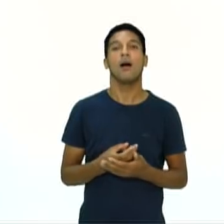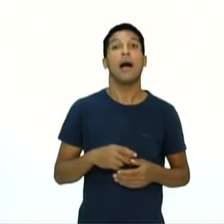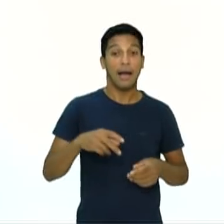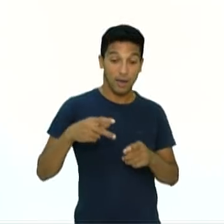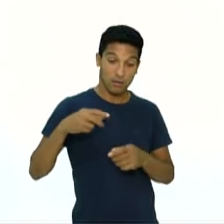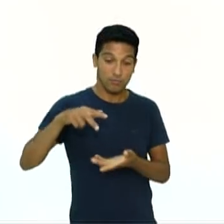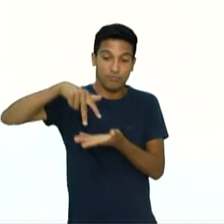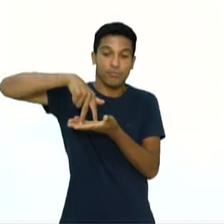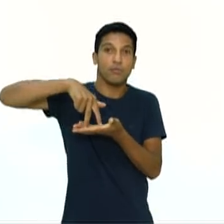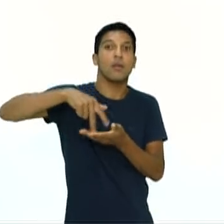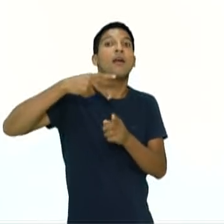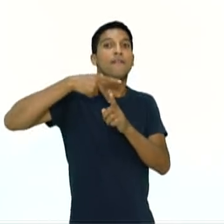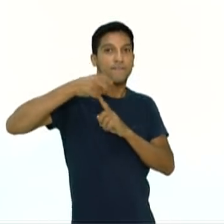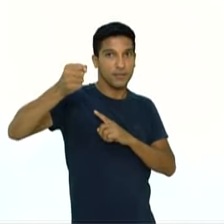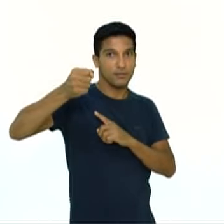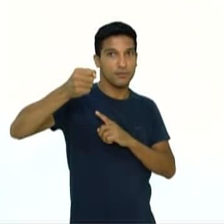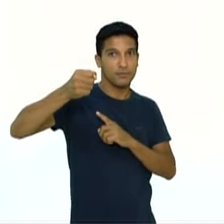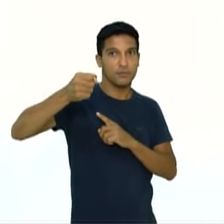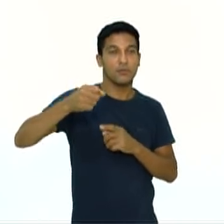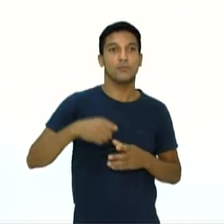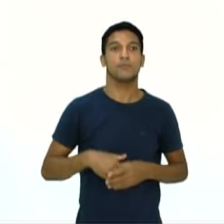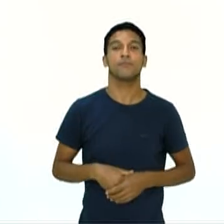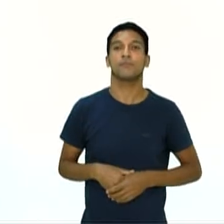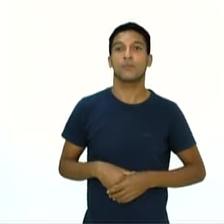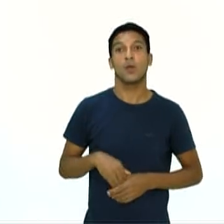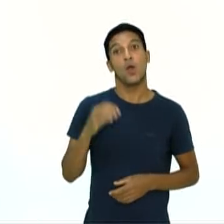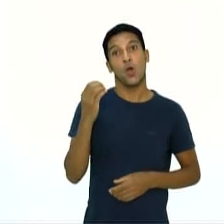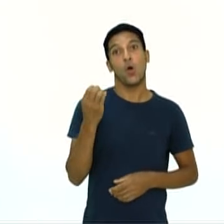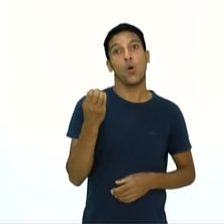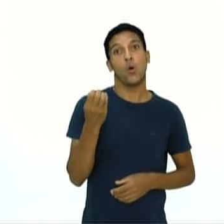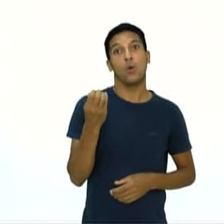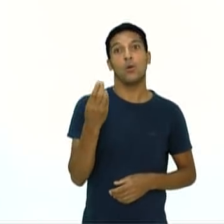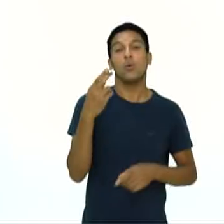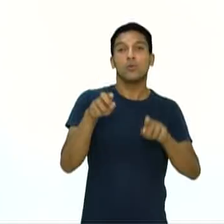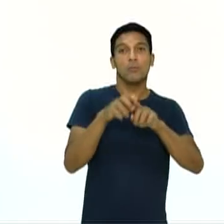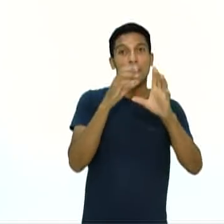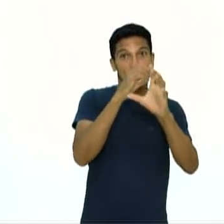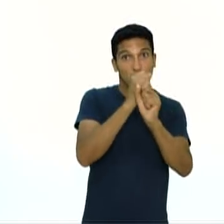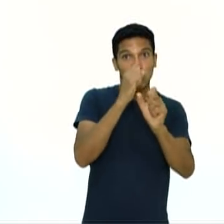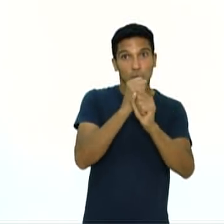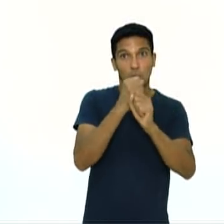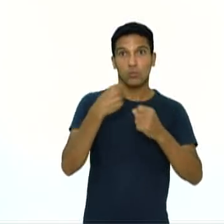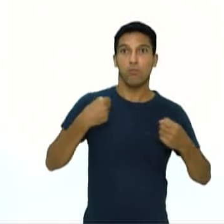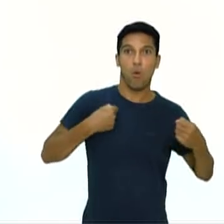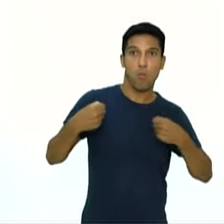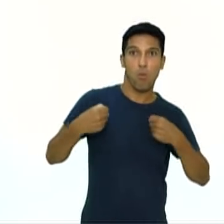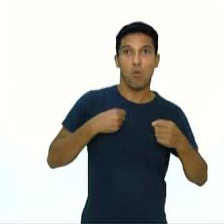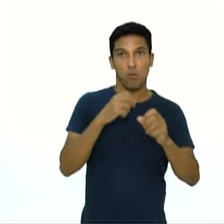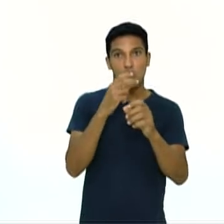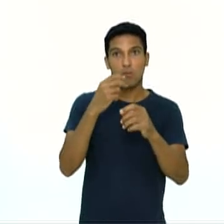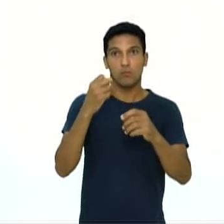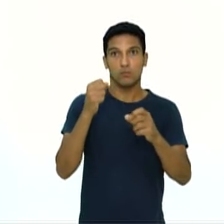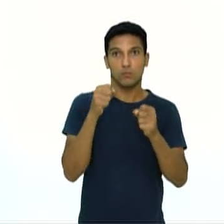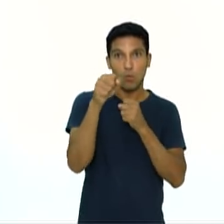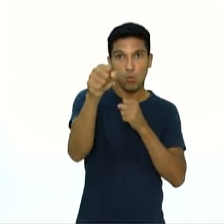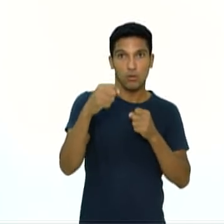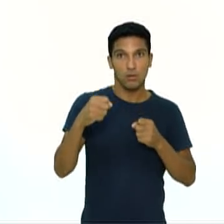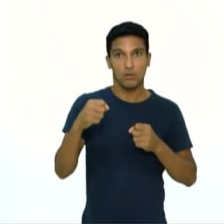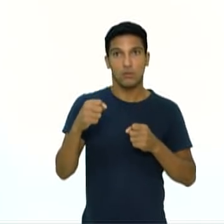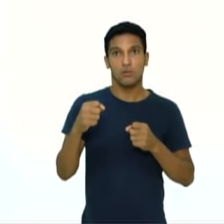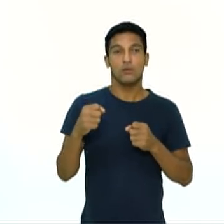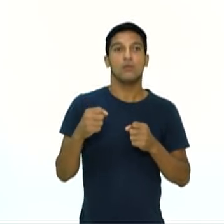aproveitar a extensão do seu braço procurando manter o adversário em seu raio de ação. O isso significa?